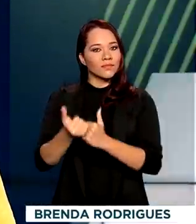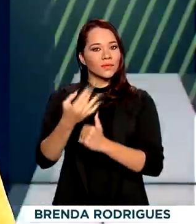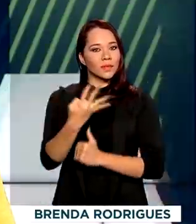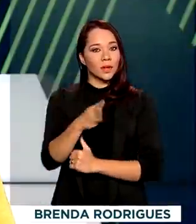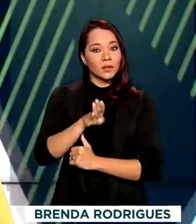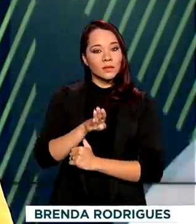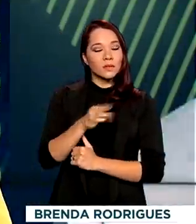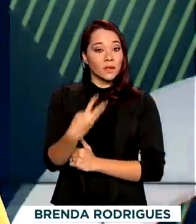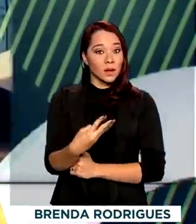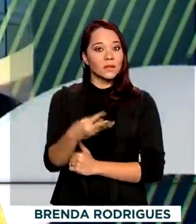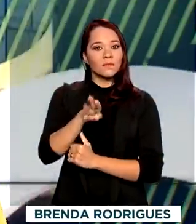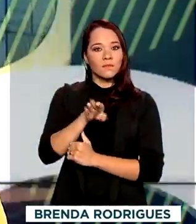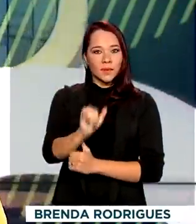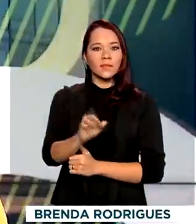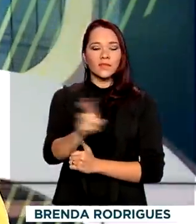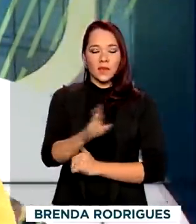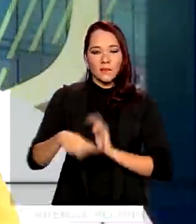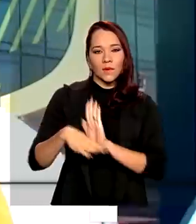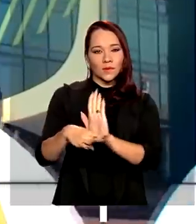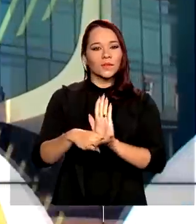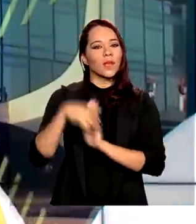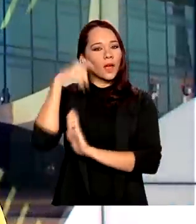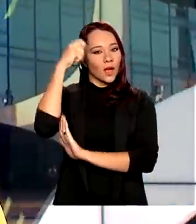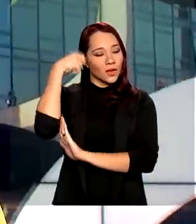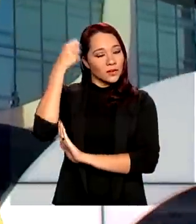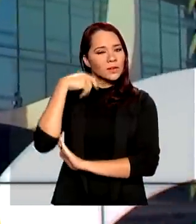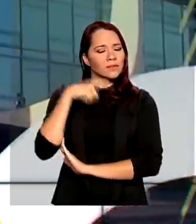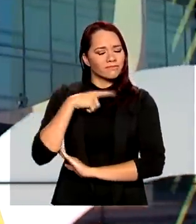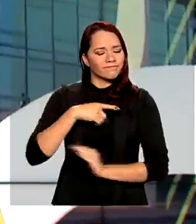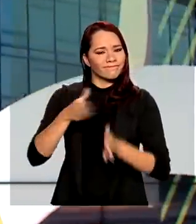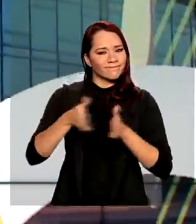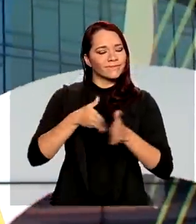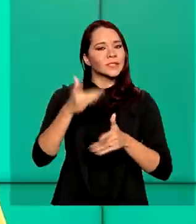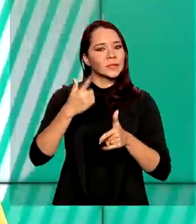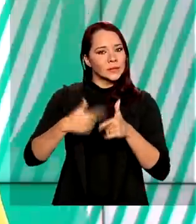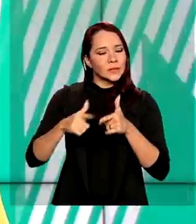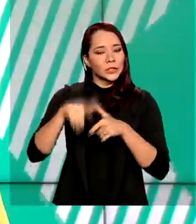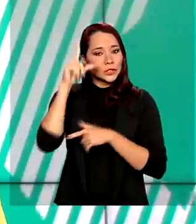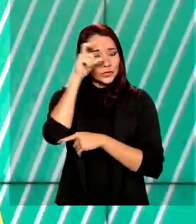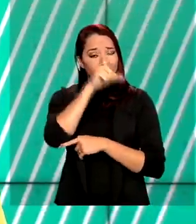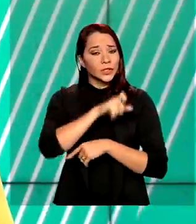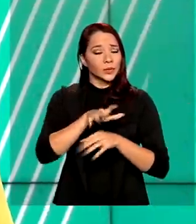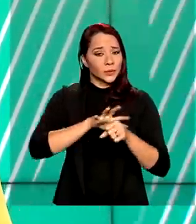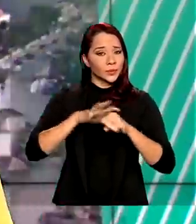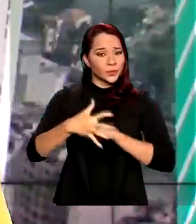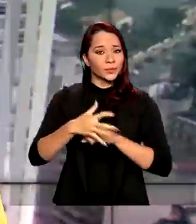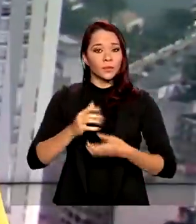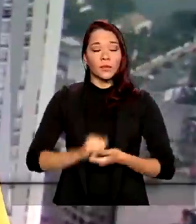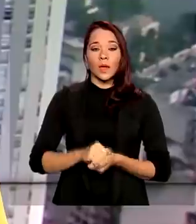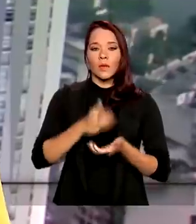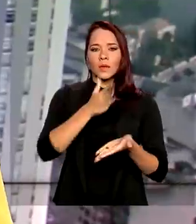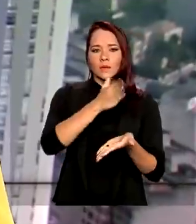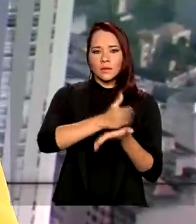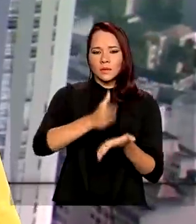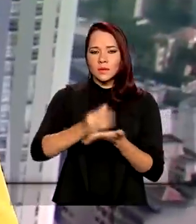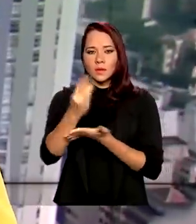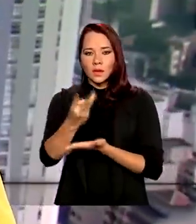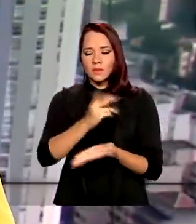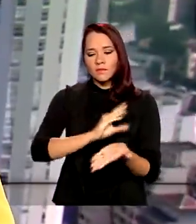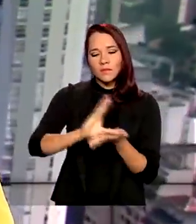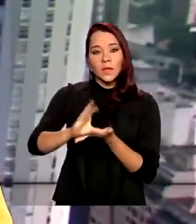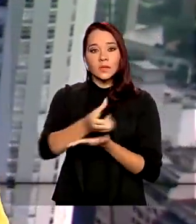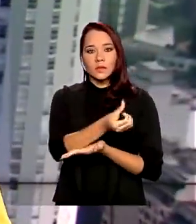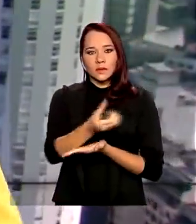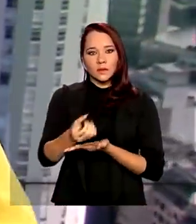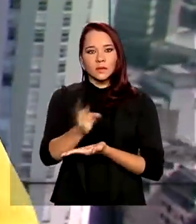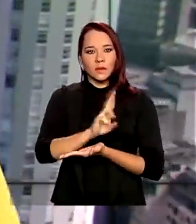reais para ajudar os artistas que enfrentam dificuldades neste momento de pandemia. O auxílio será pago em três parcelas de 600